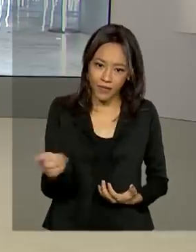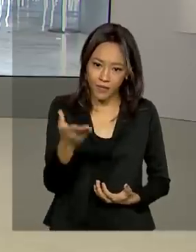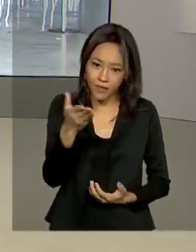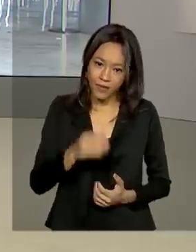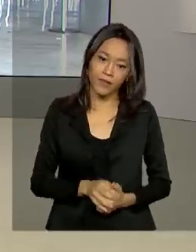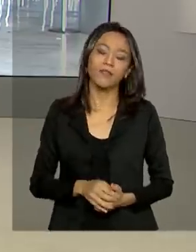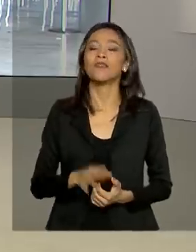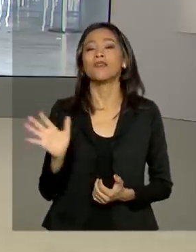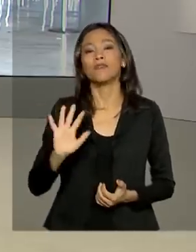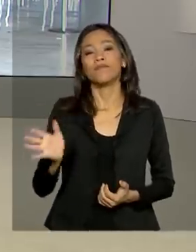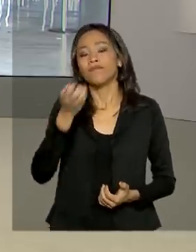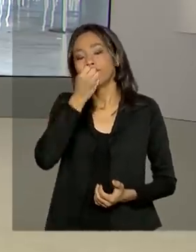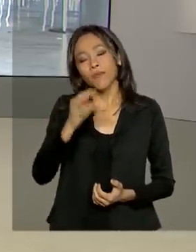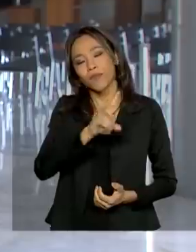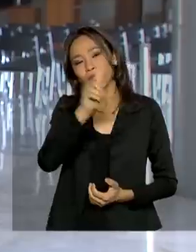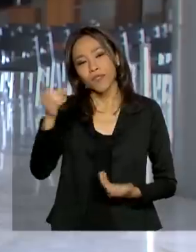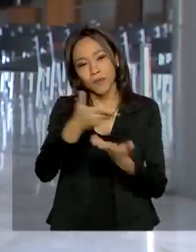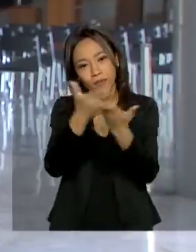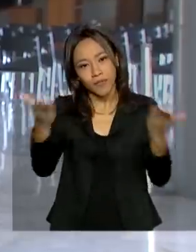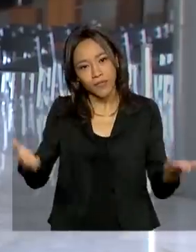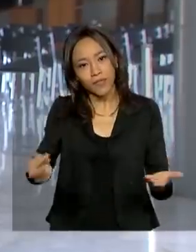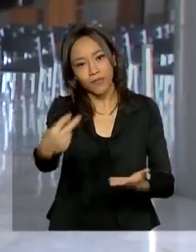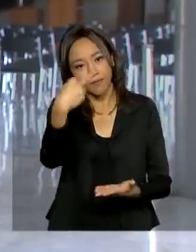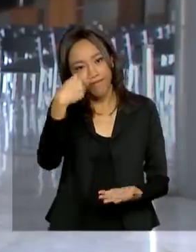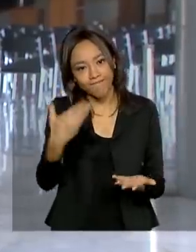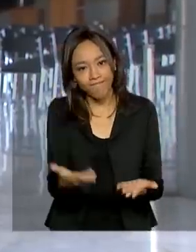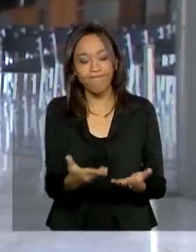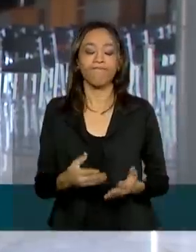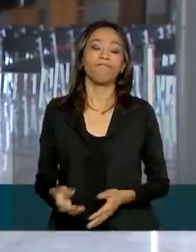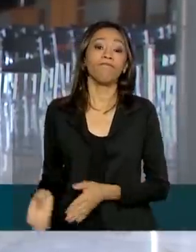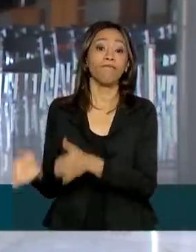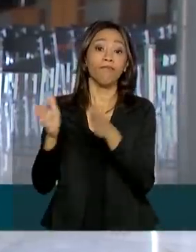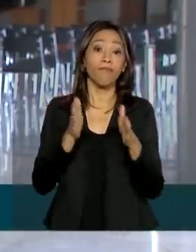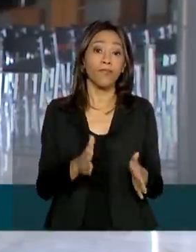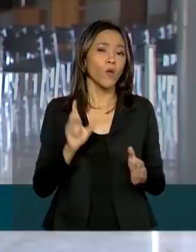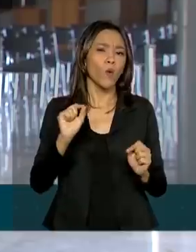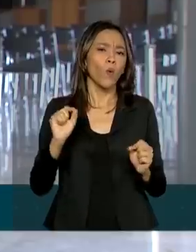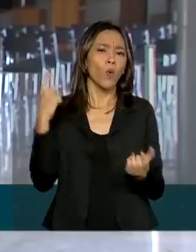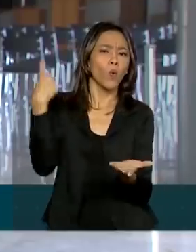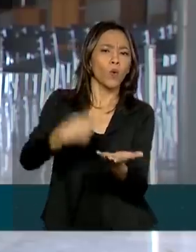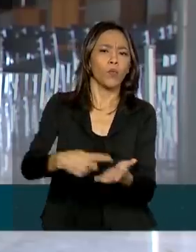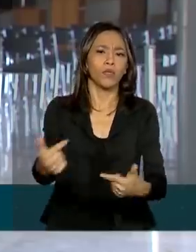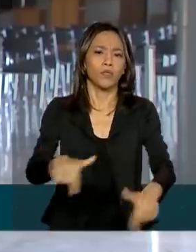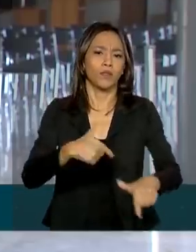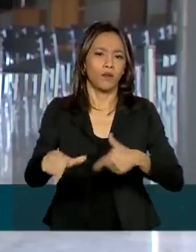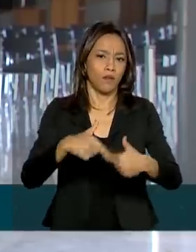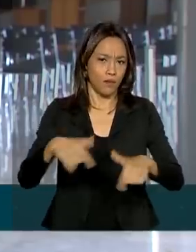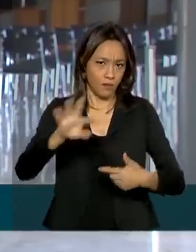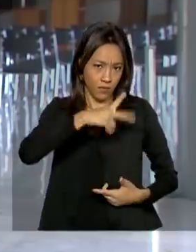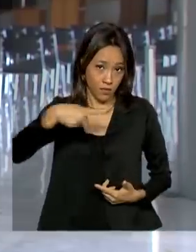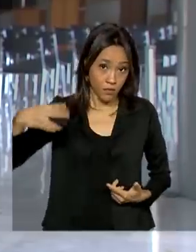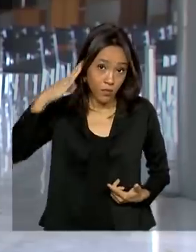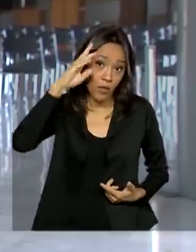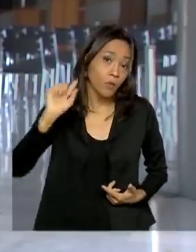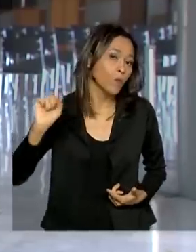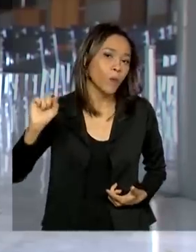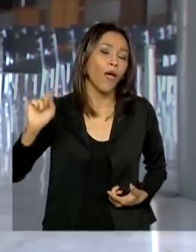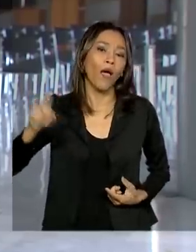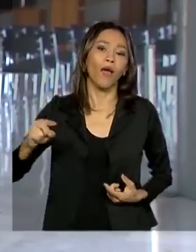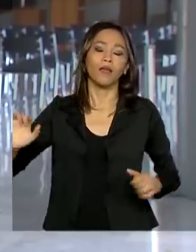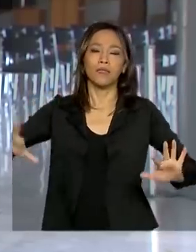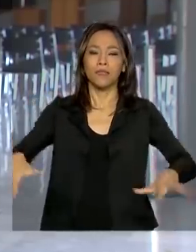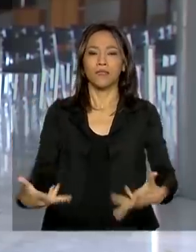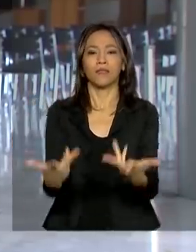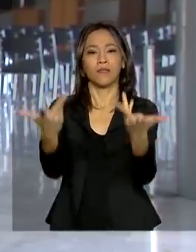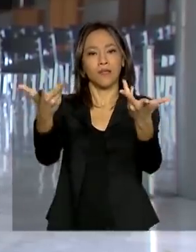Renata, bom dia pra você também pra quem está conosco. Olha, o destaque da agenda do presidente Jair Bolsonaro hoje é a cerimônia de posse